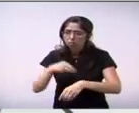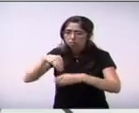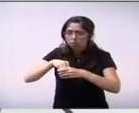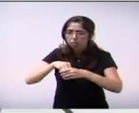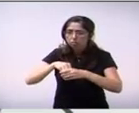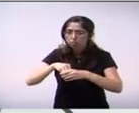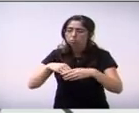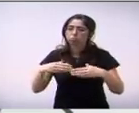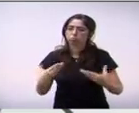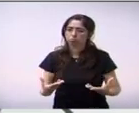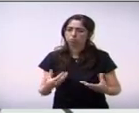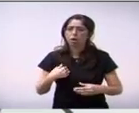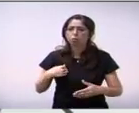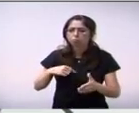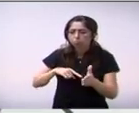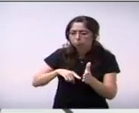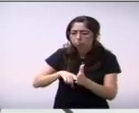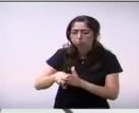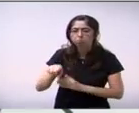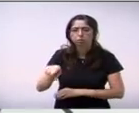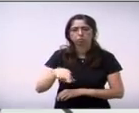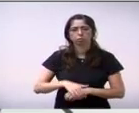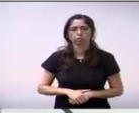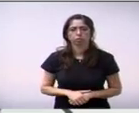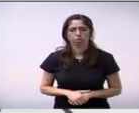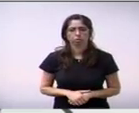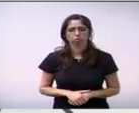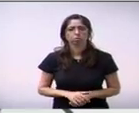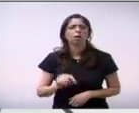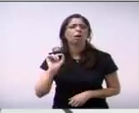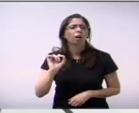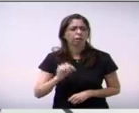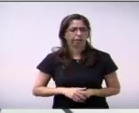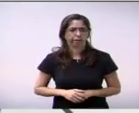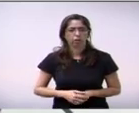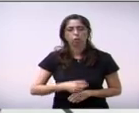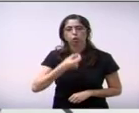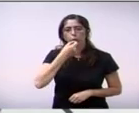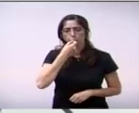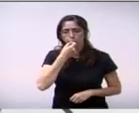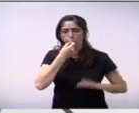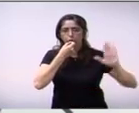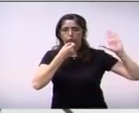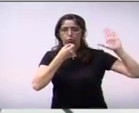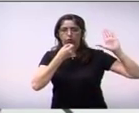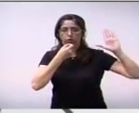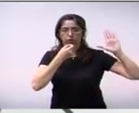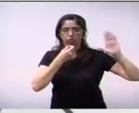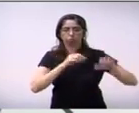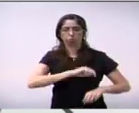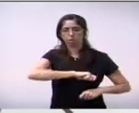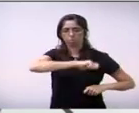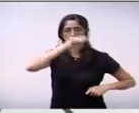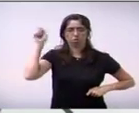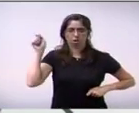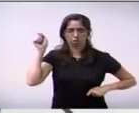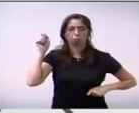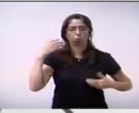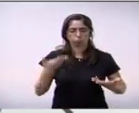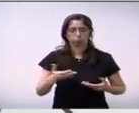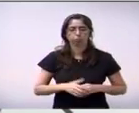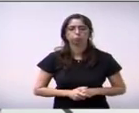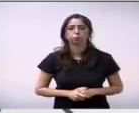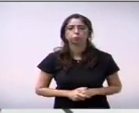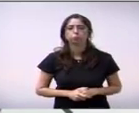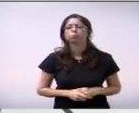eu fui querer saber quem é que estava prestando serviço de arbitragem para o nosso município e me chegou a informação que quem está prestando serviço de